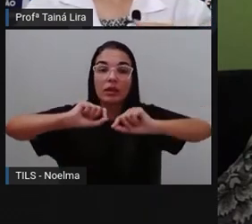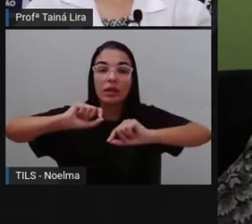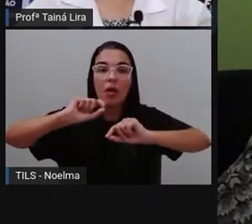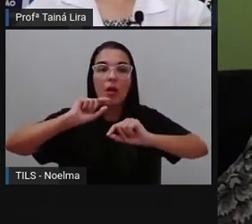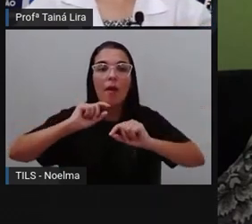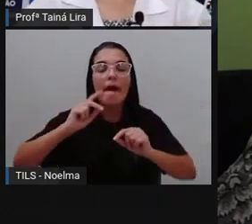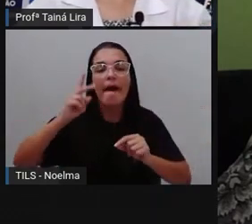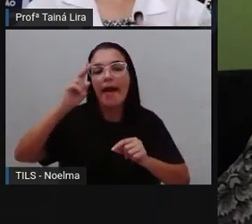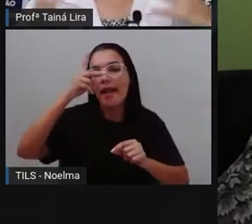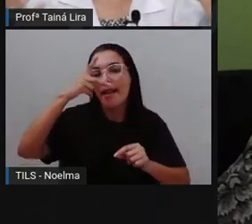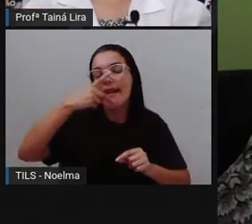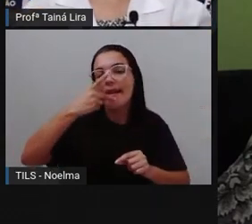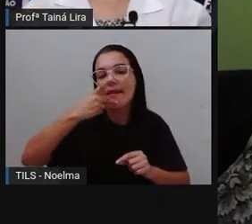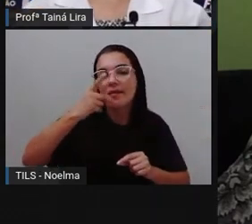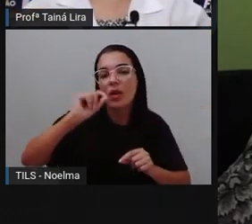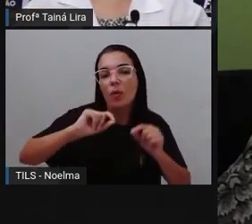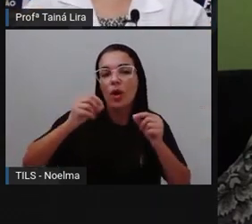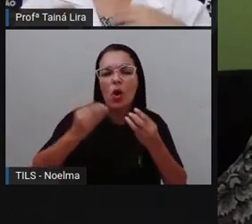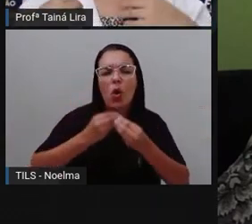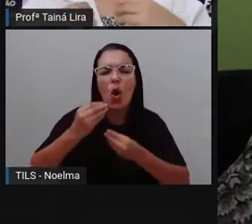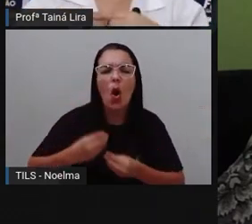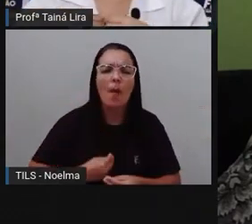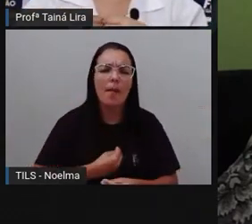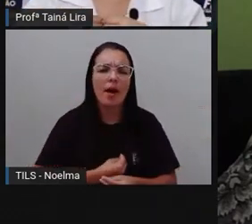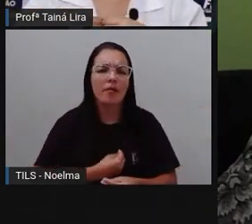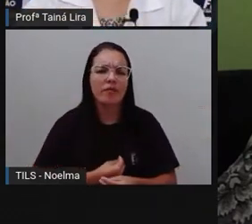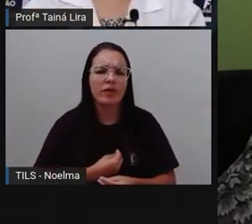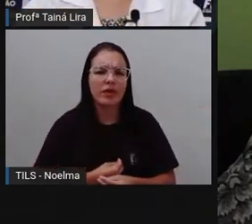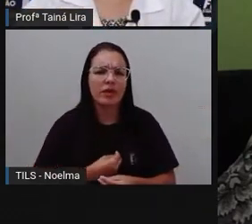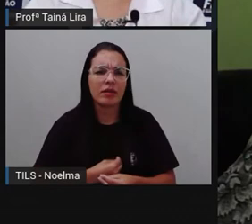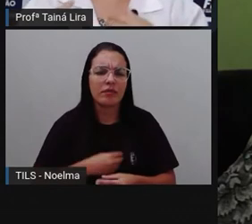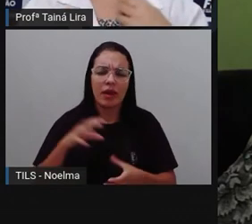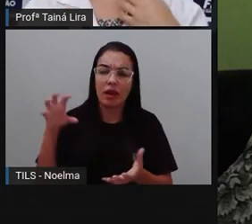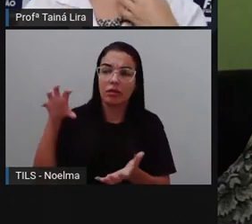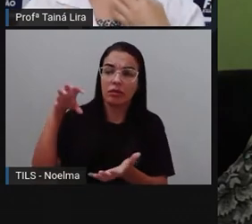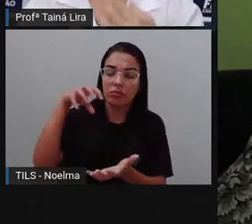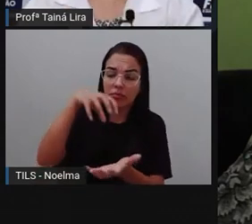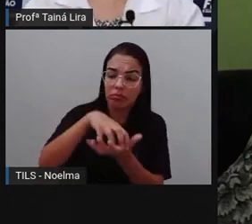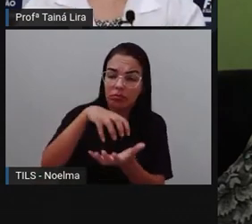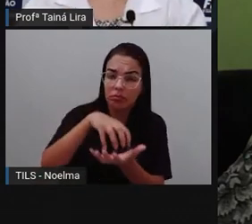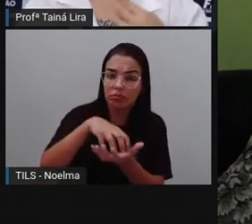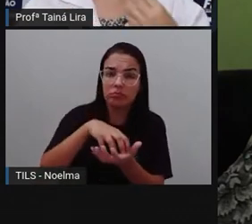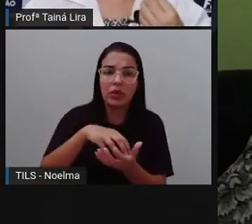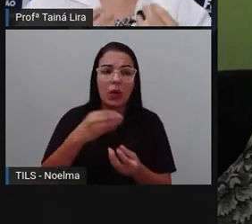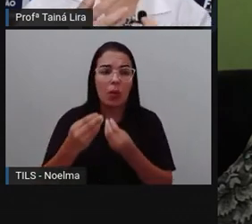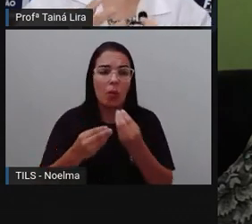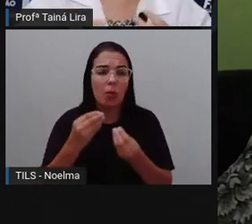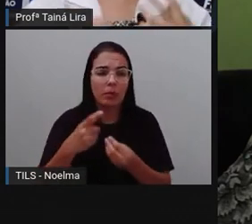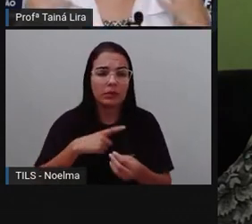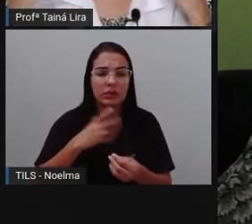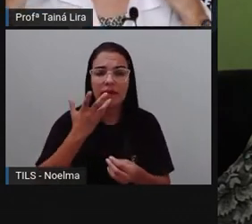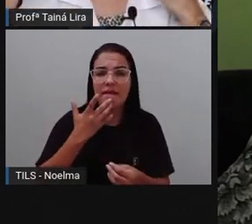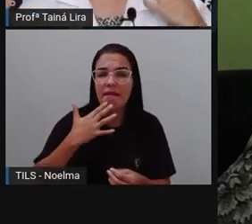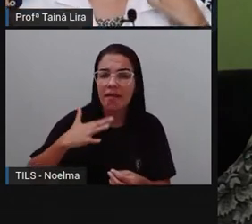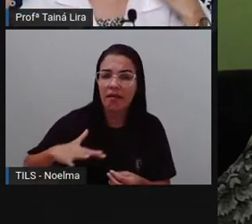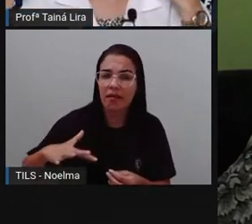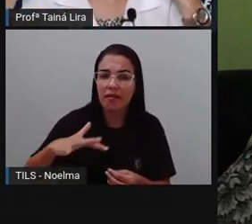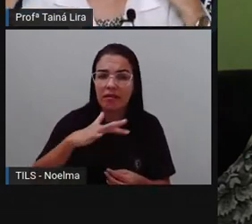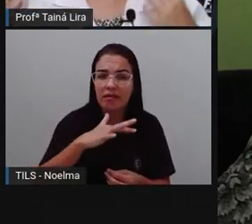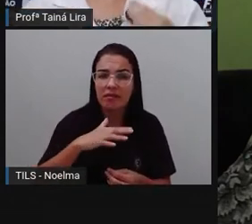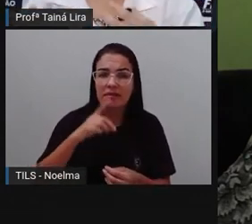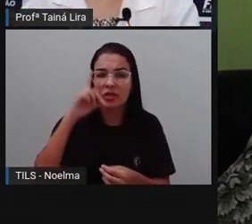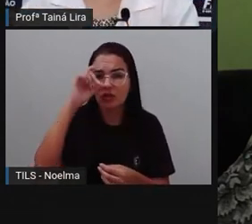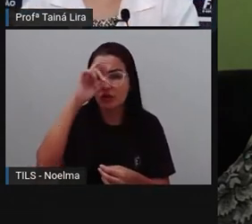né, a vida nesse quilombo, que as pessoas, algumas crianças ainda tinham dificuldade de aceitar até as suas